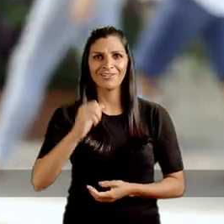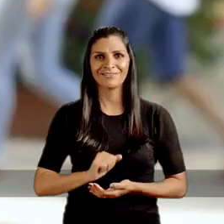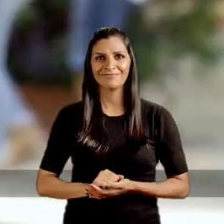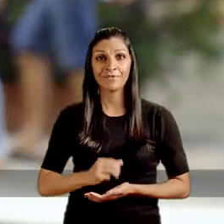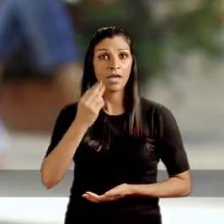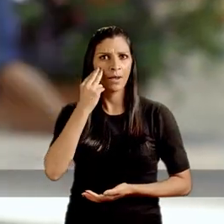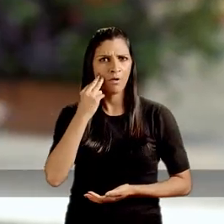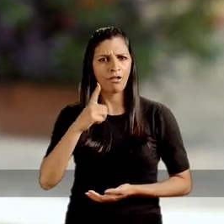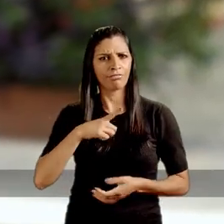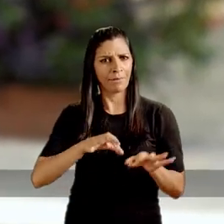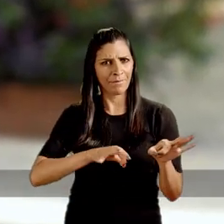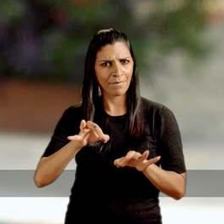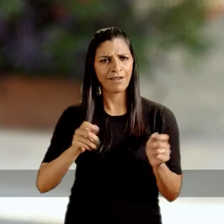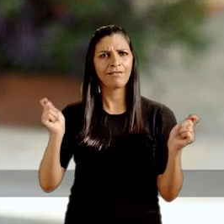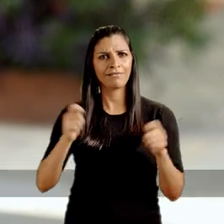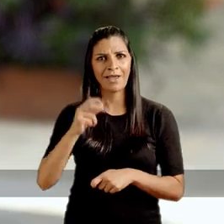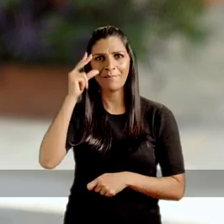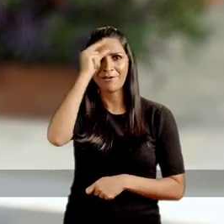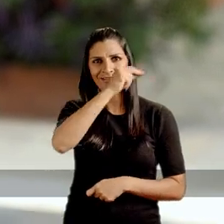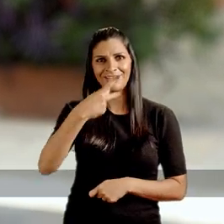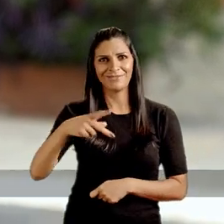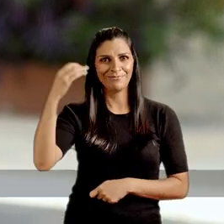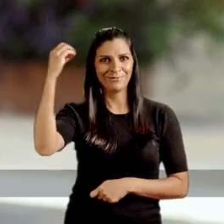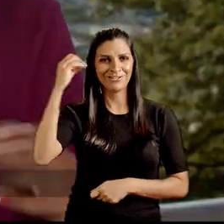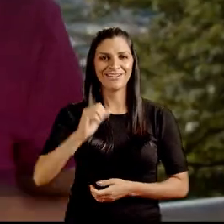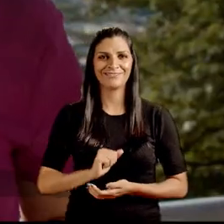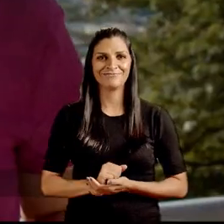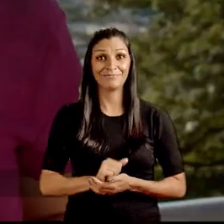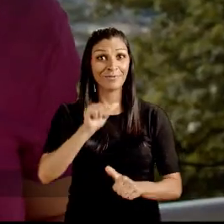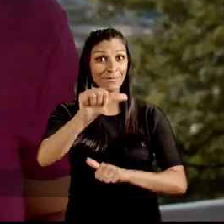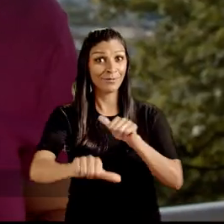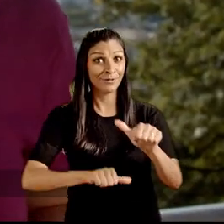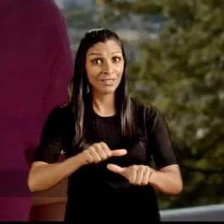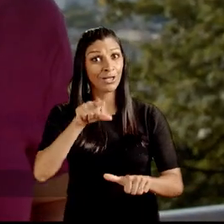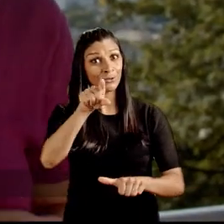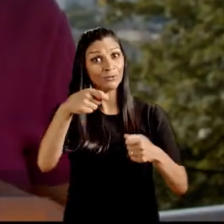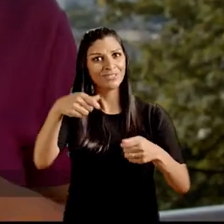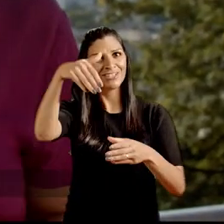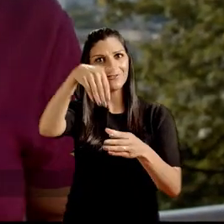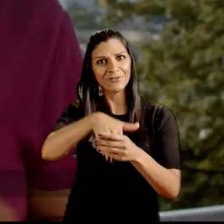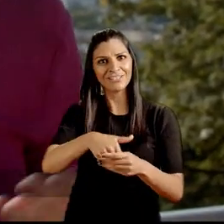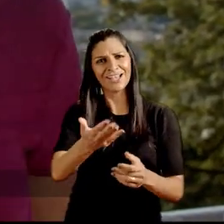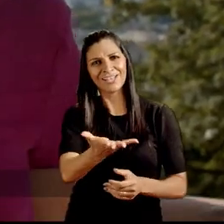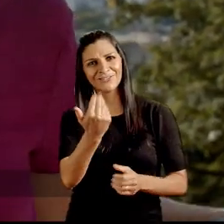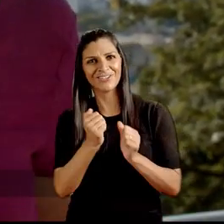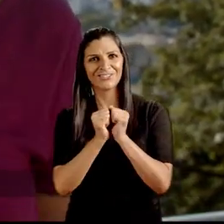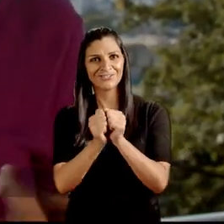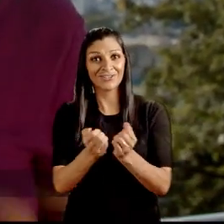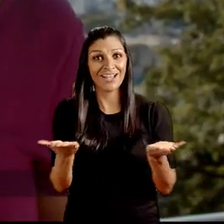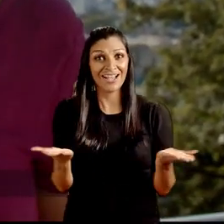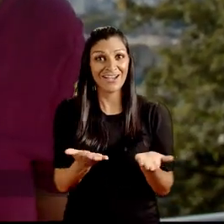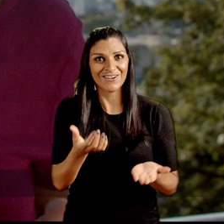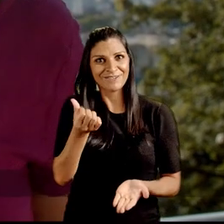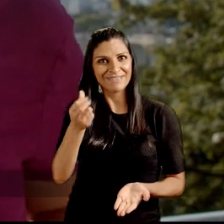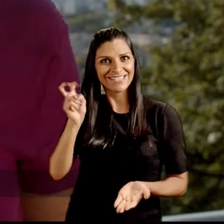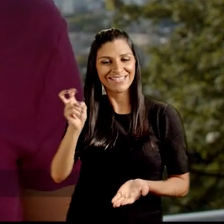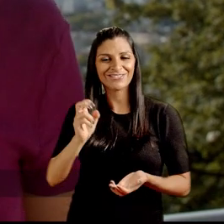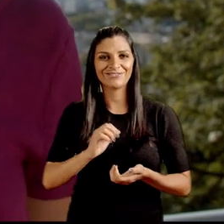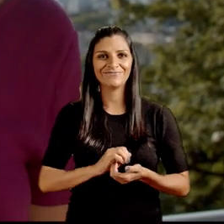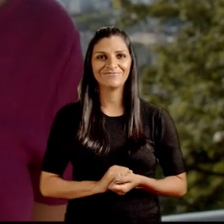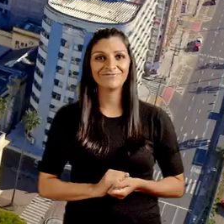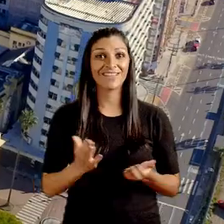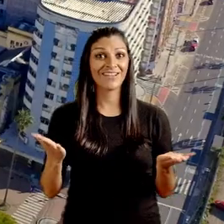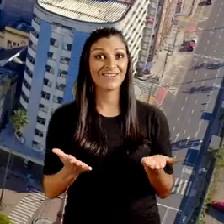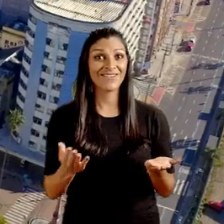-alegrense. A Manuela está preparada para ser a prefeita de Porto Alegre. Mas para mudar, tu tens que votar. Vem com a gente. Agora é 65.